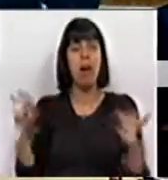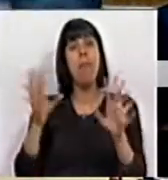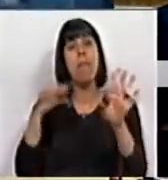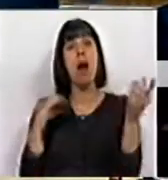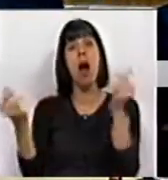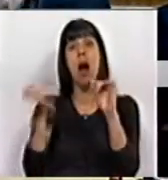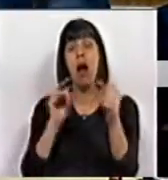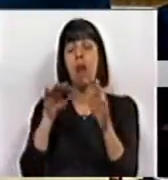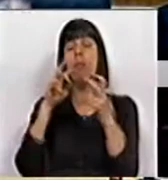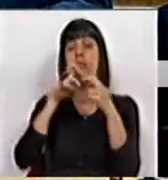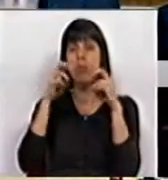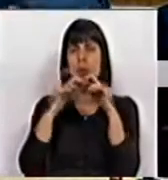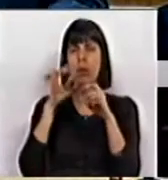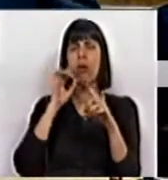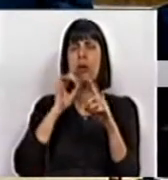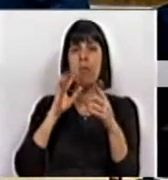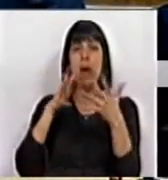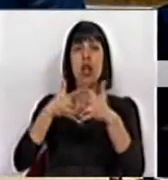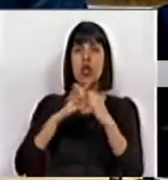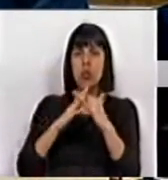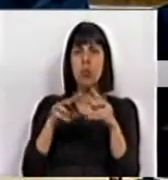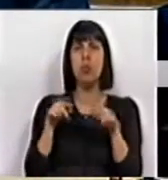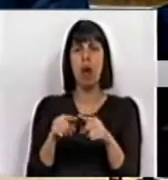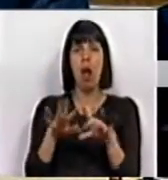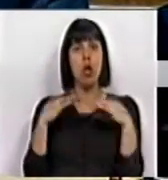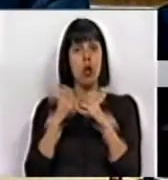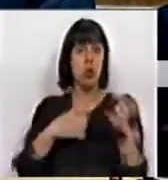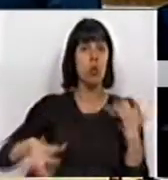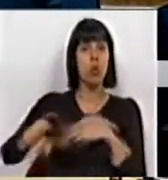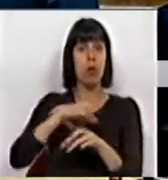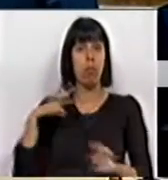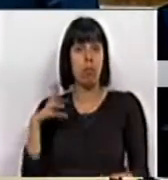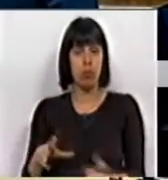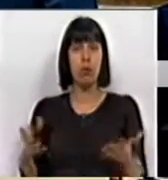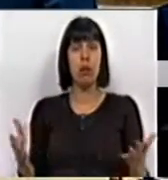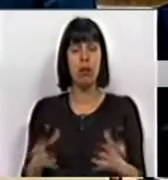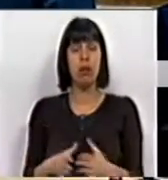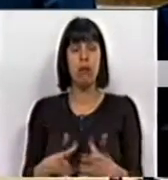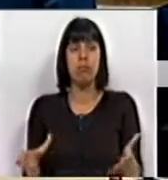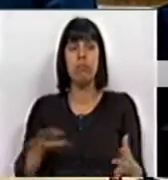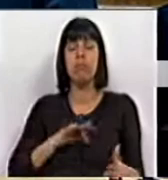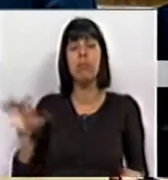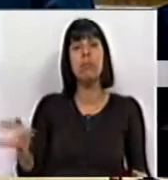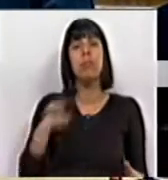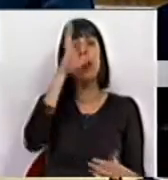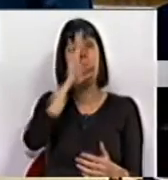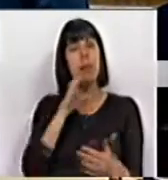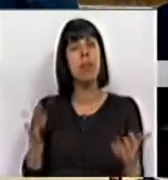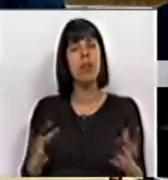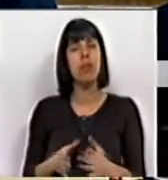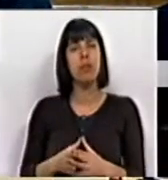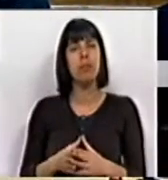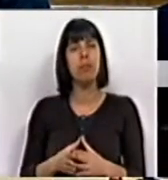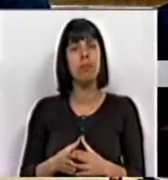mas estamos a discutir um problema de fundo estrutural para a sociedade portuguesa. Senhor Primeiro-Ministro,